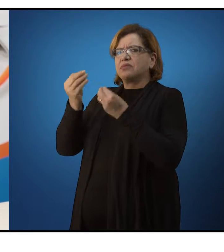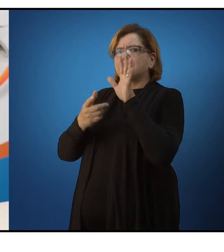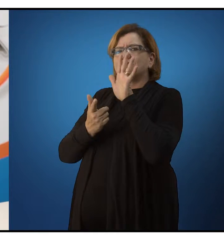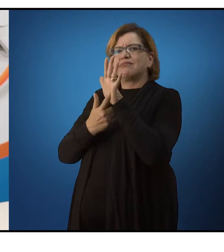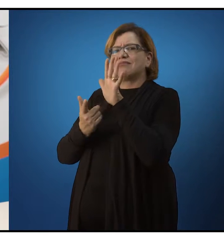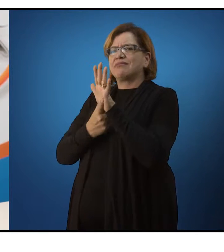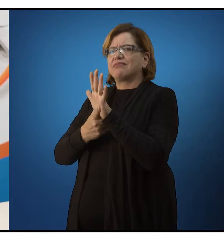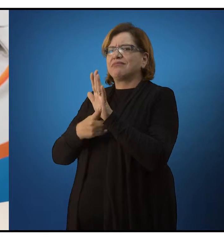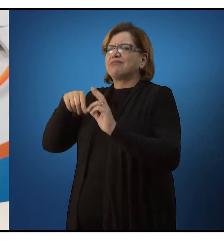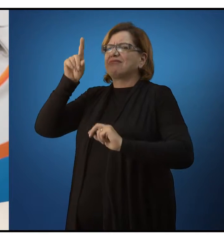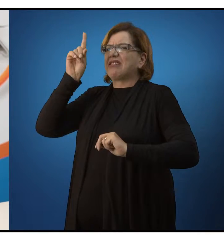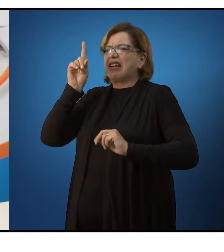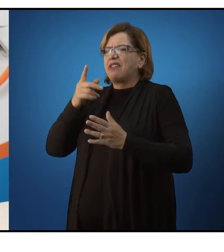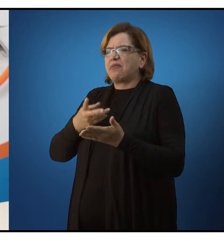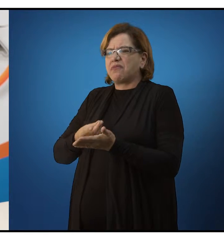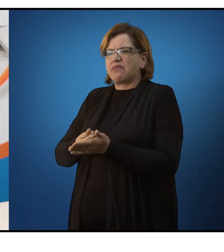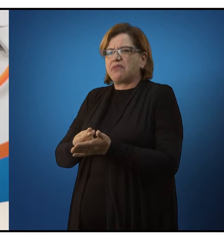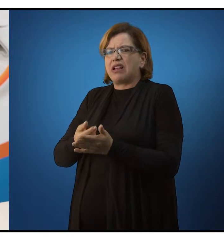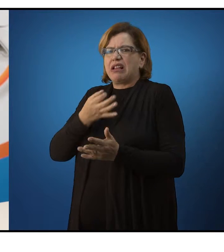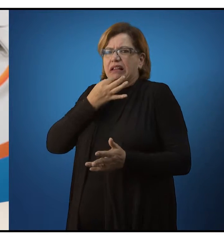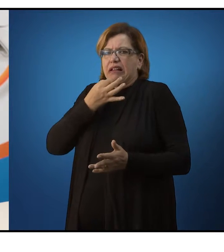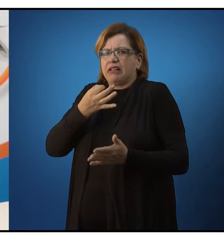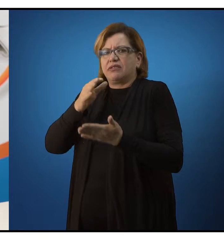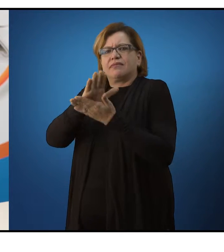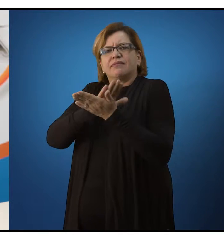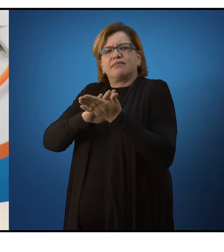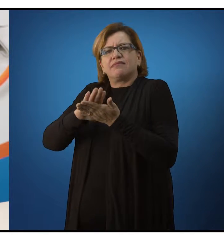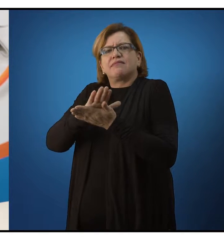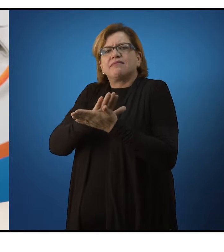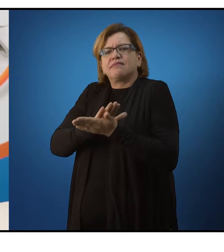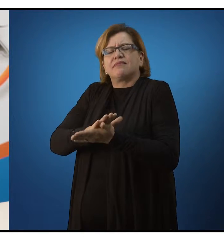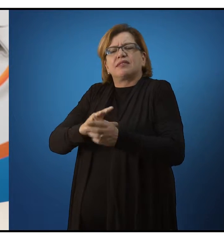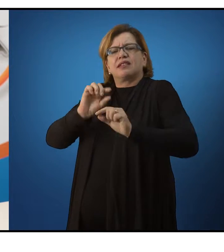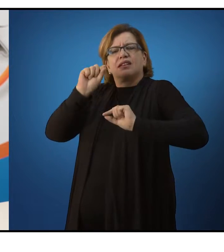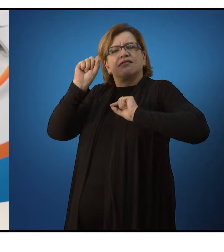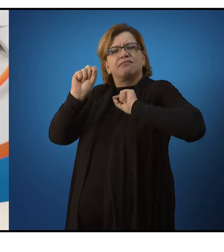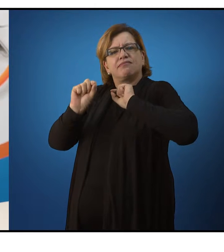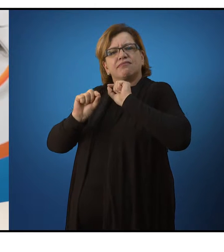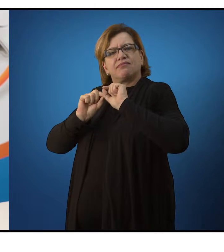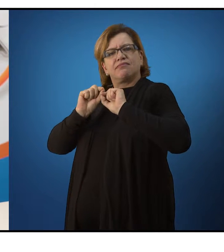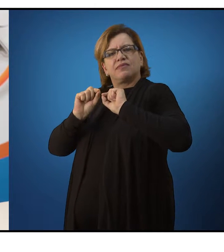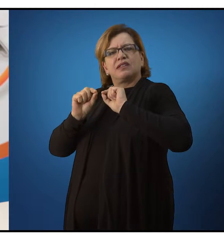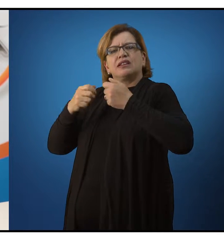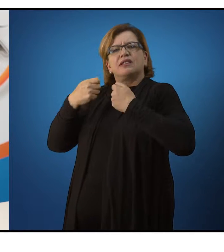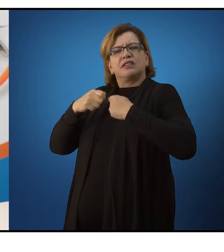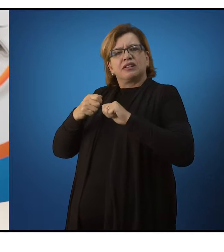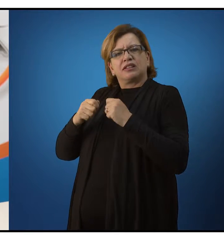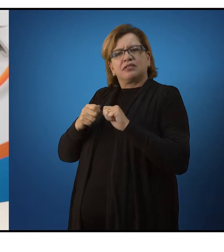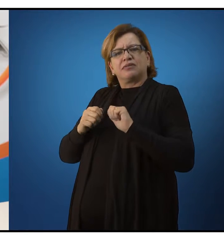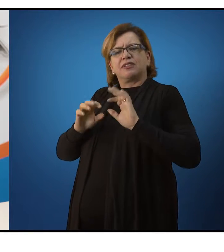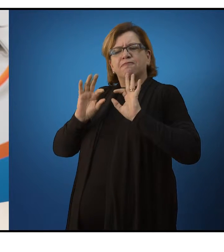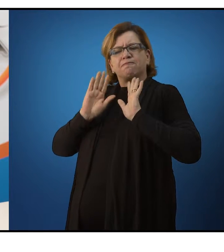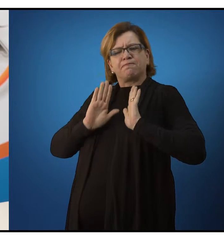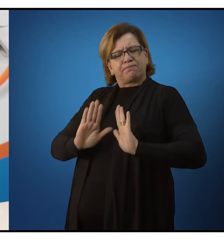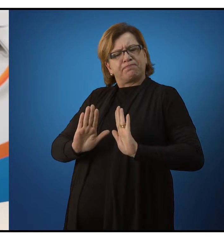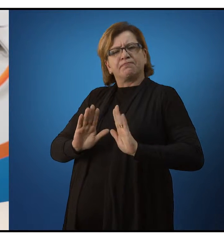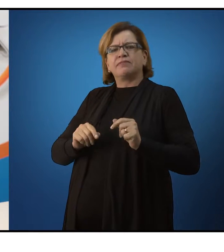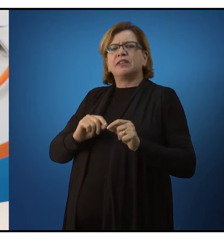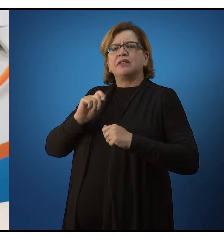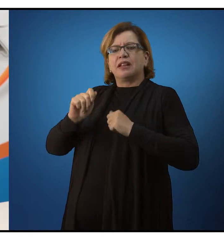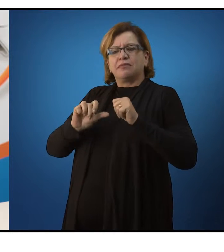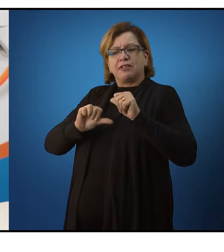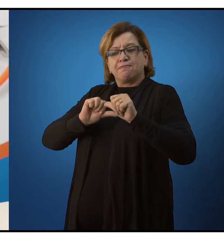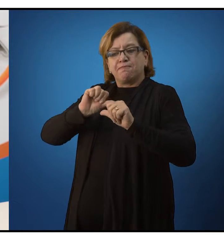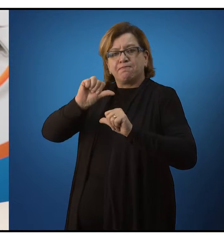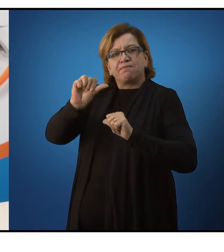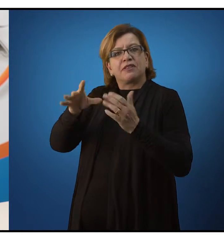ela não é uma realidade crítica, objetiva, ela não é uma realidade que precisa ser estática, mas sim que precisa ser